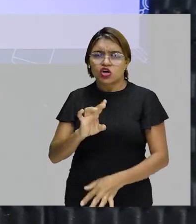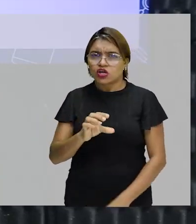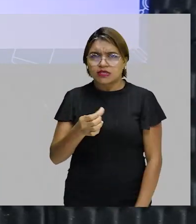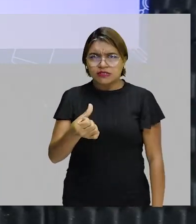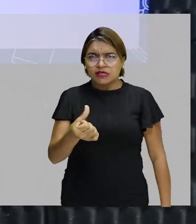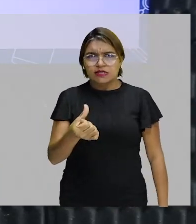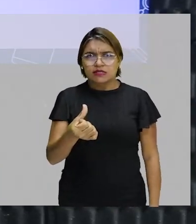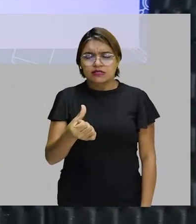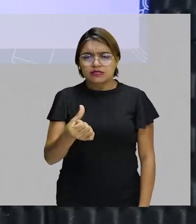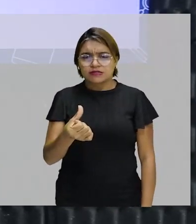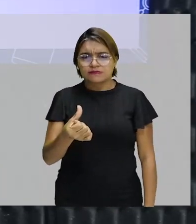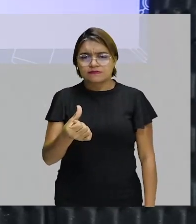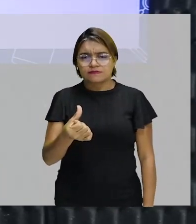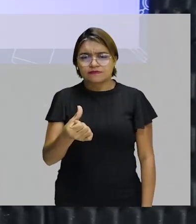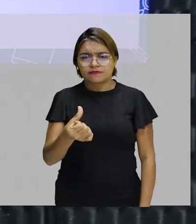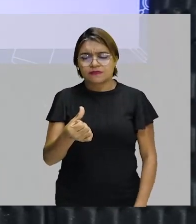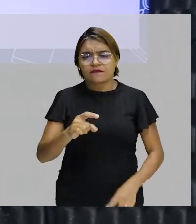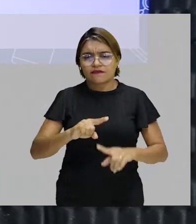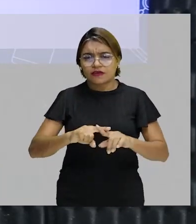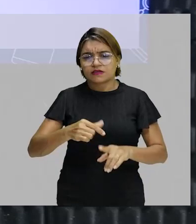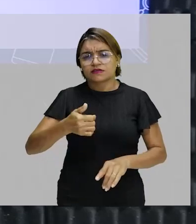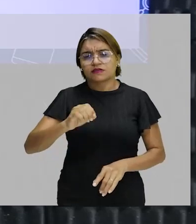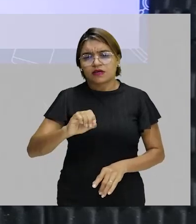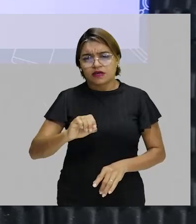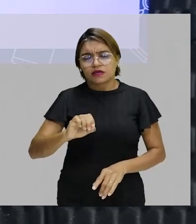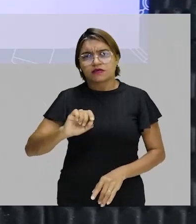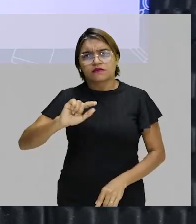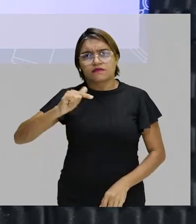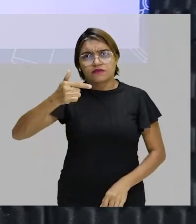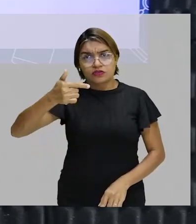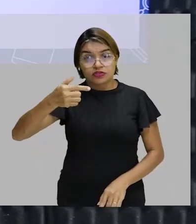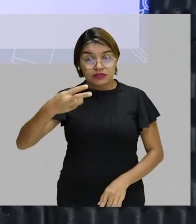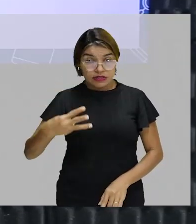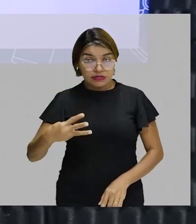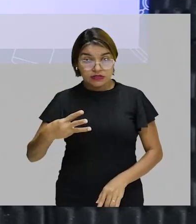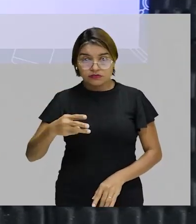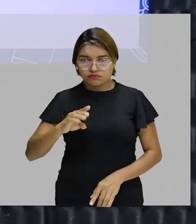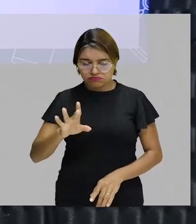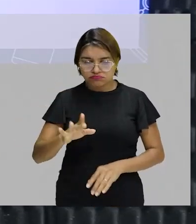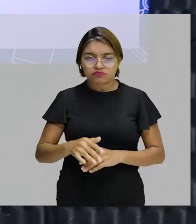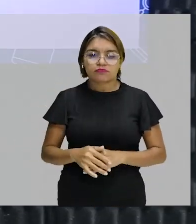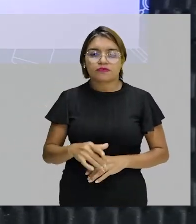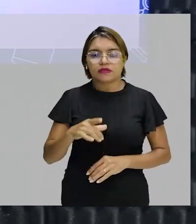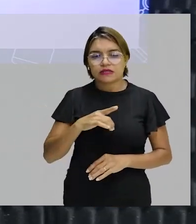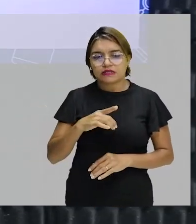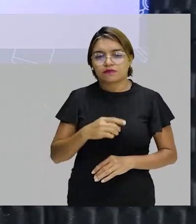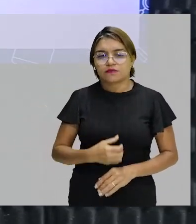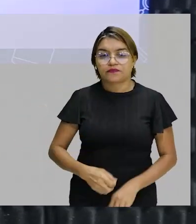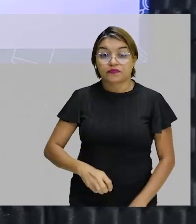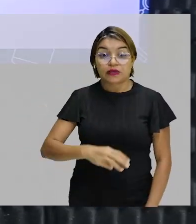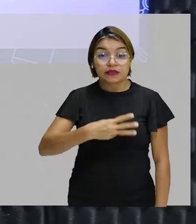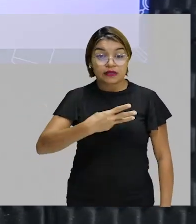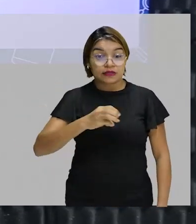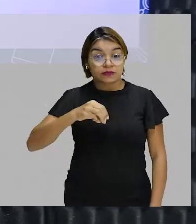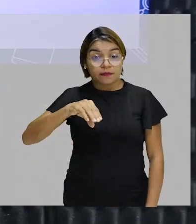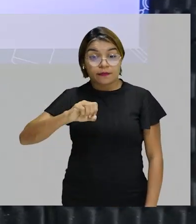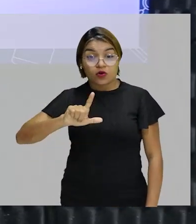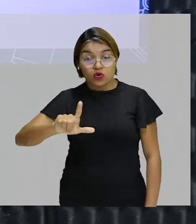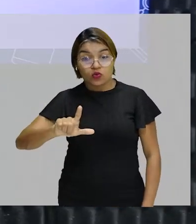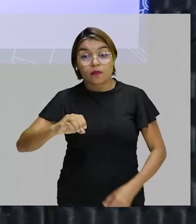10²³, certo? 3 mol de moléculas, nós vamos ter x moléculas de amônia.